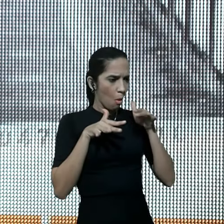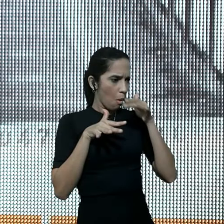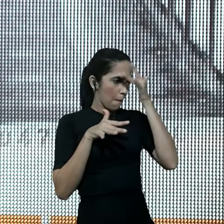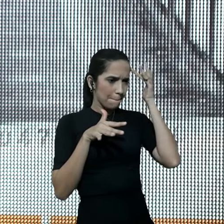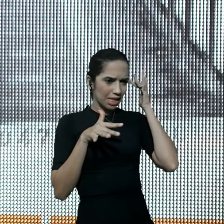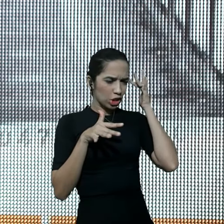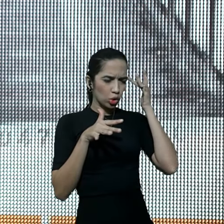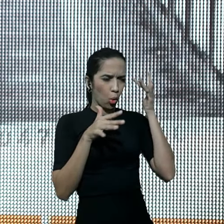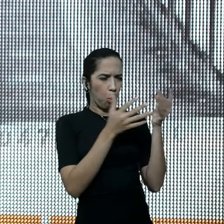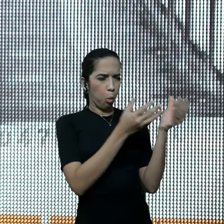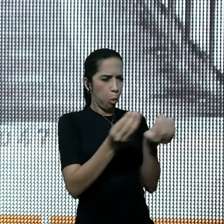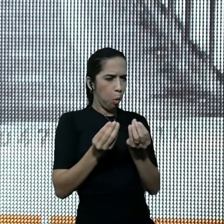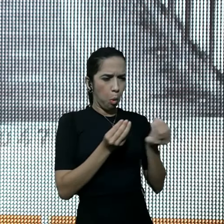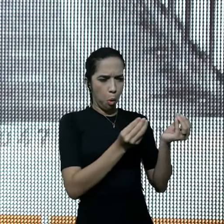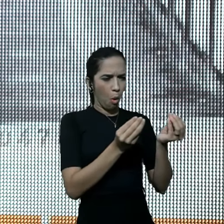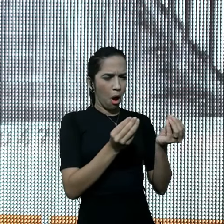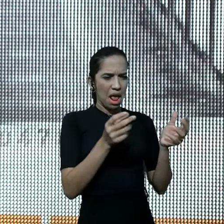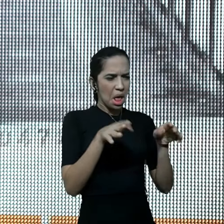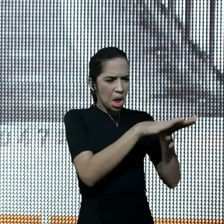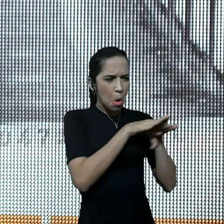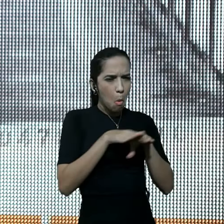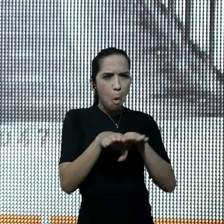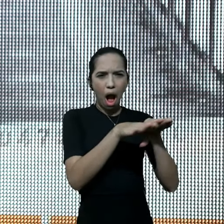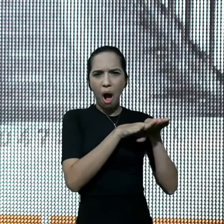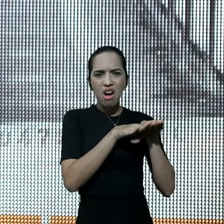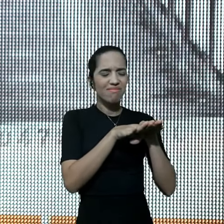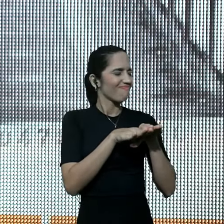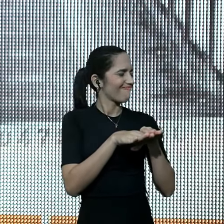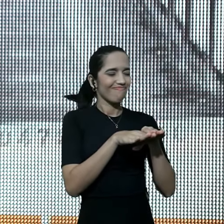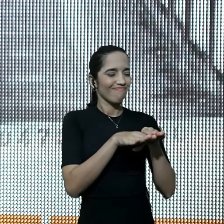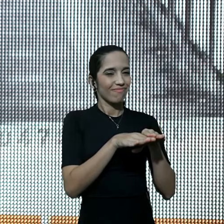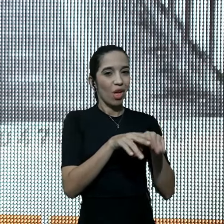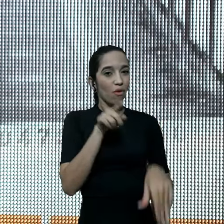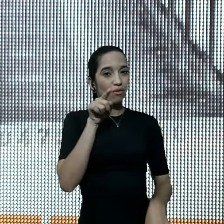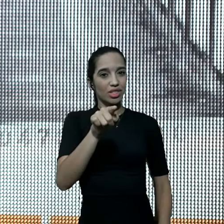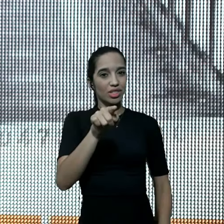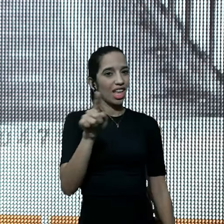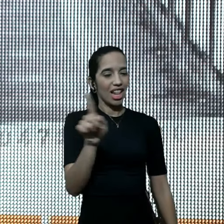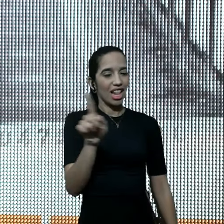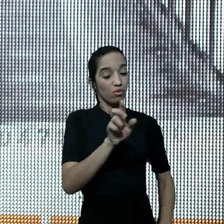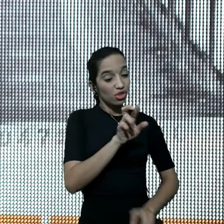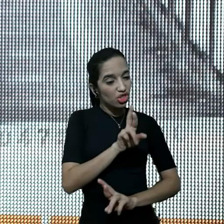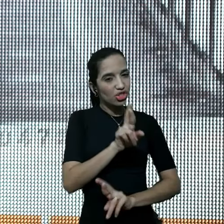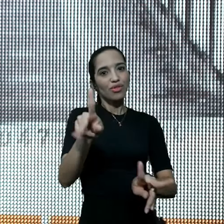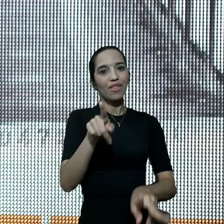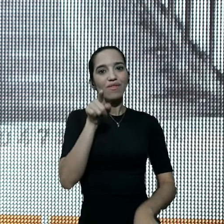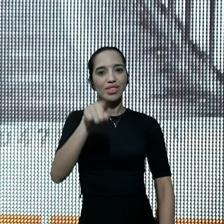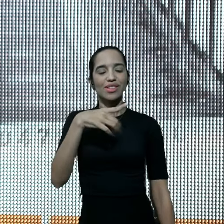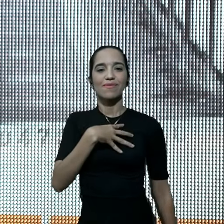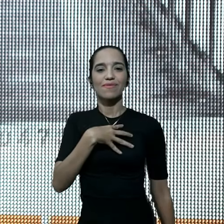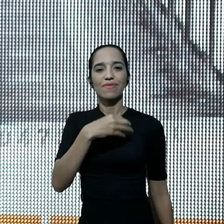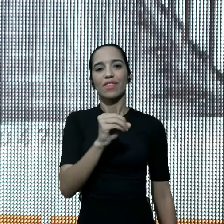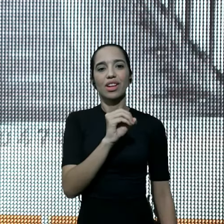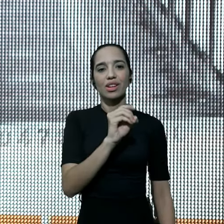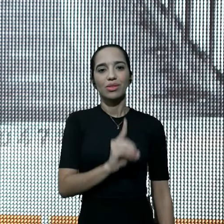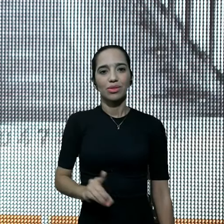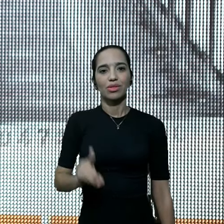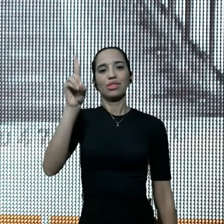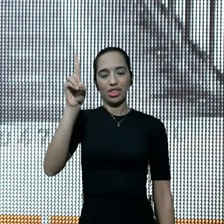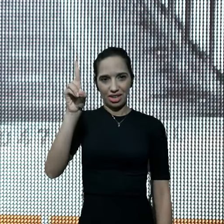você que está me ouvindo agora, você não é mais um, você não é qualquer um, você é filho do Deus